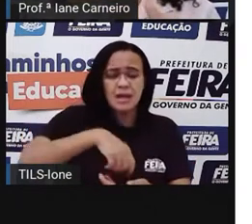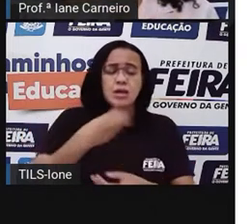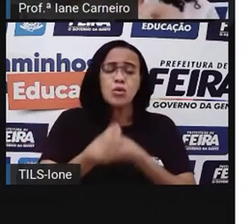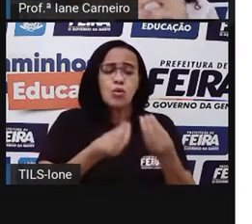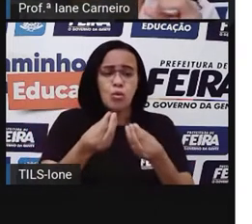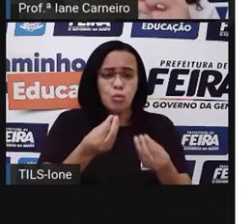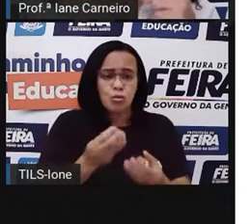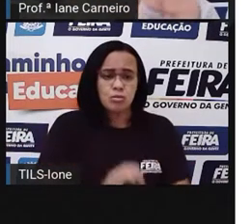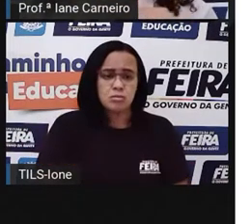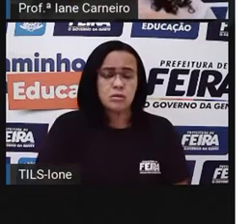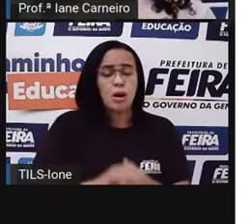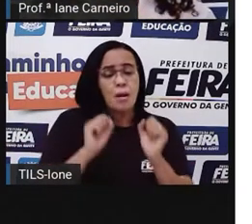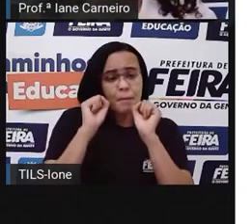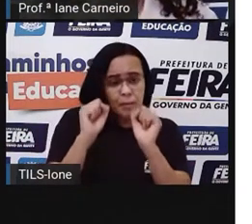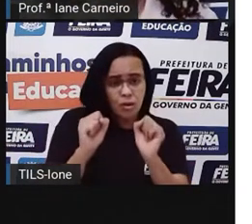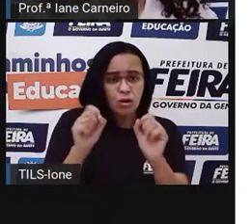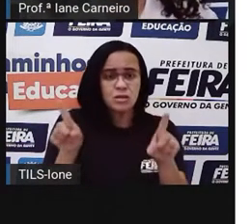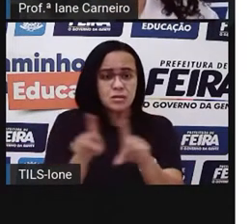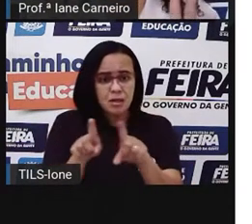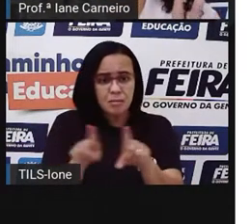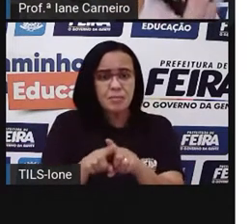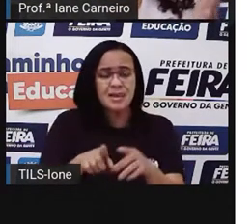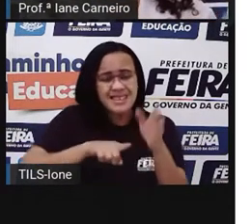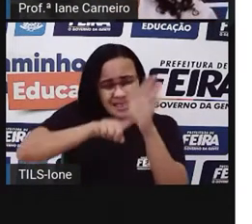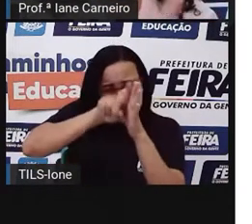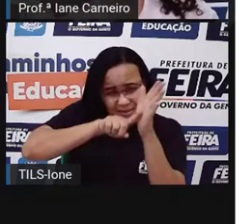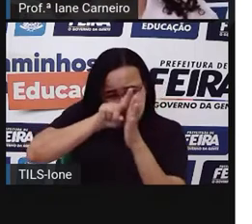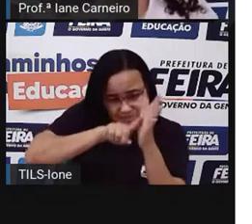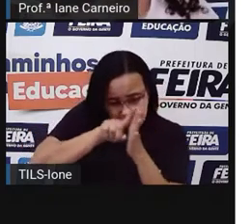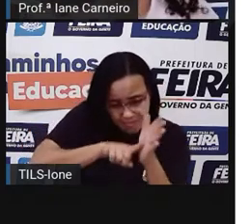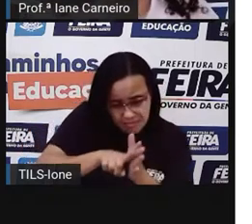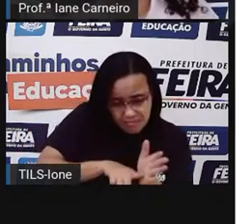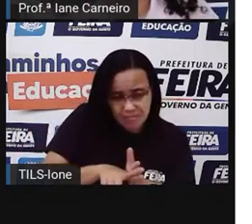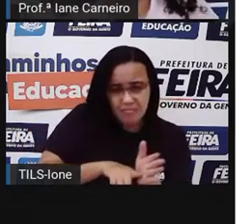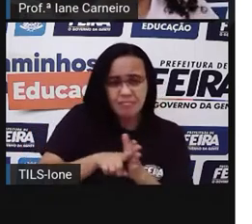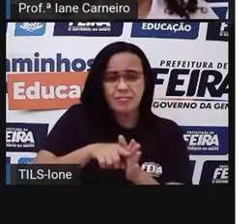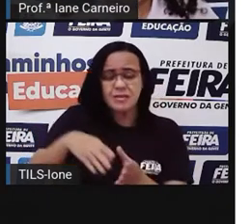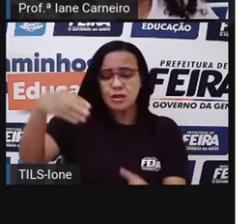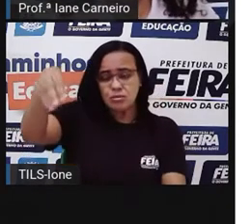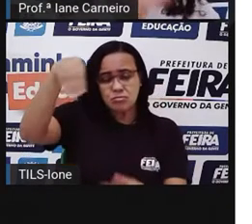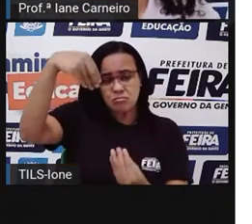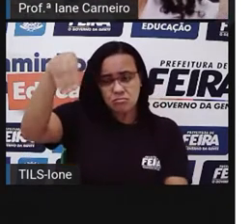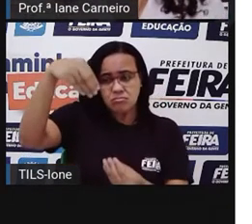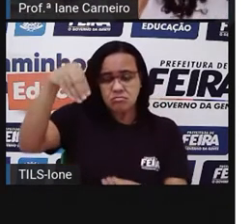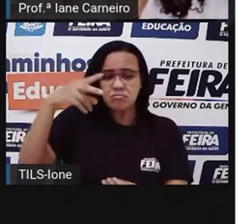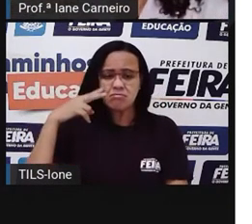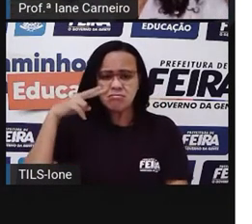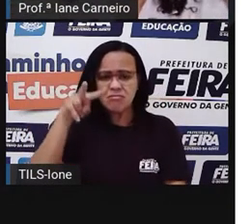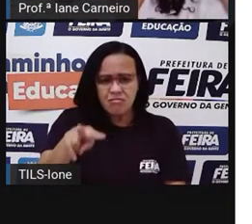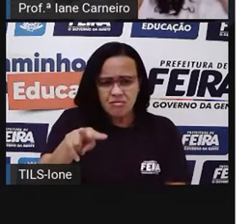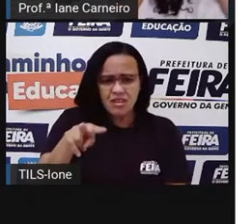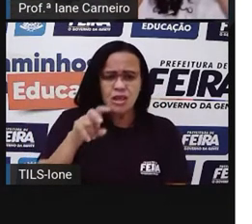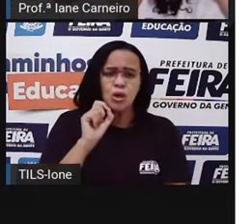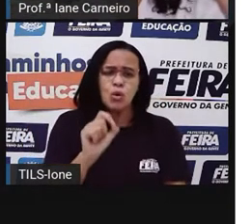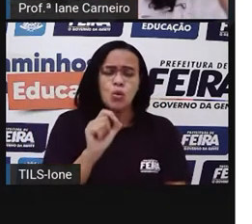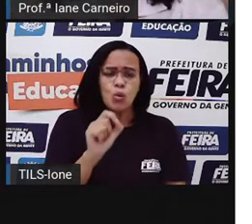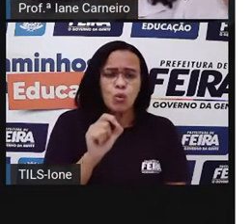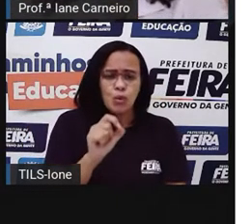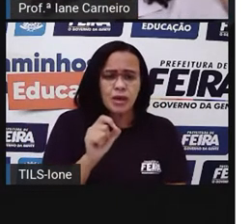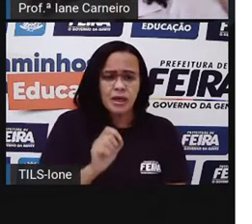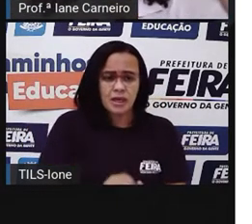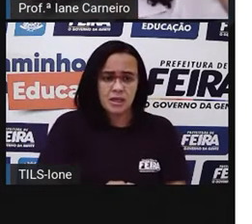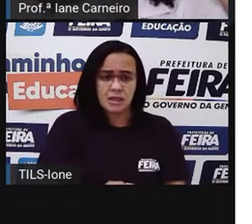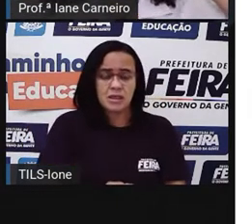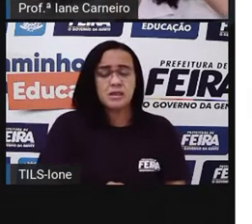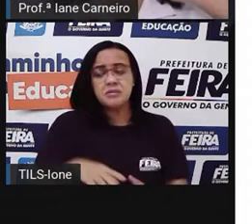Você pode fazer uma pesquisa, né? Pegar um folheto de um supermercado e pegar um folheto de um